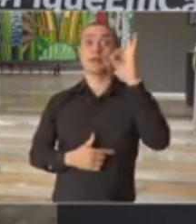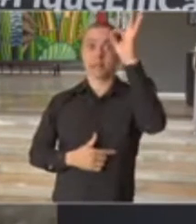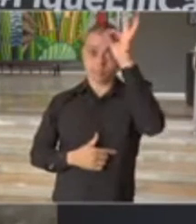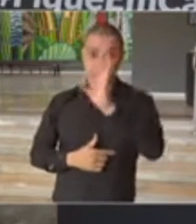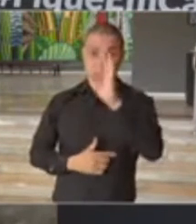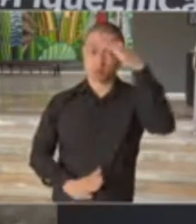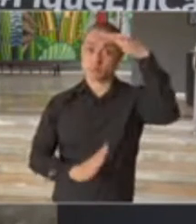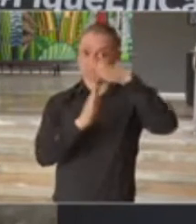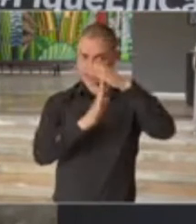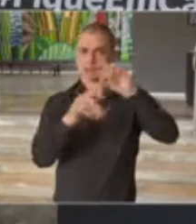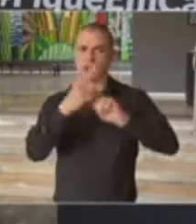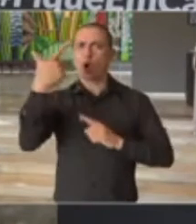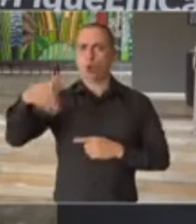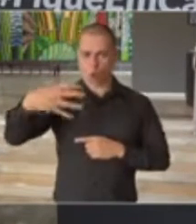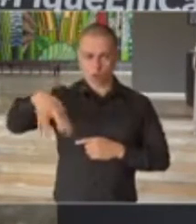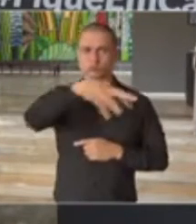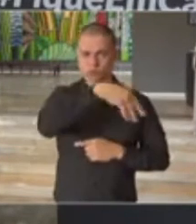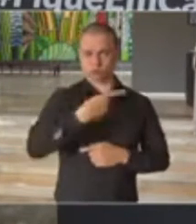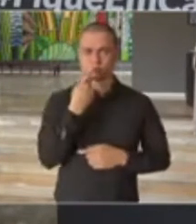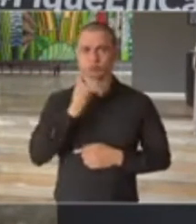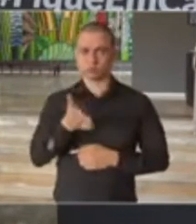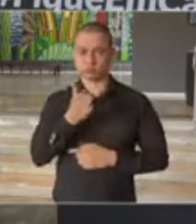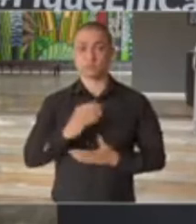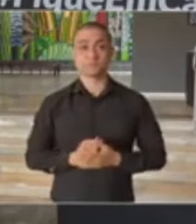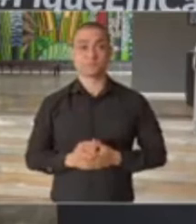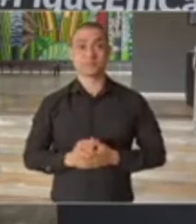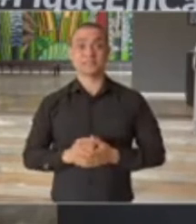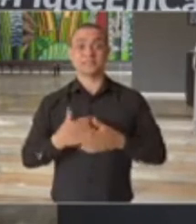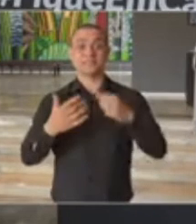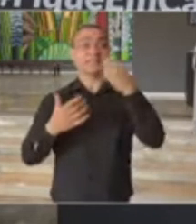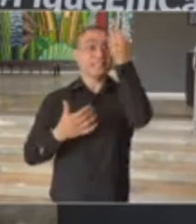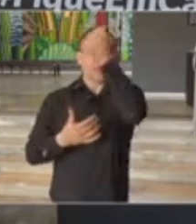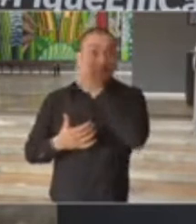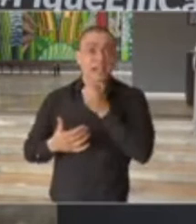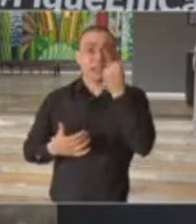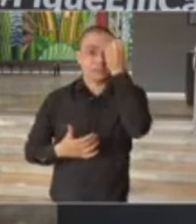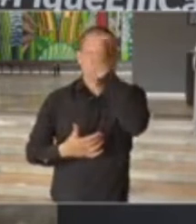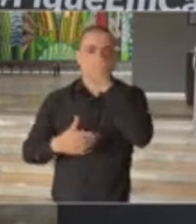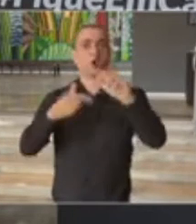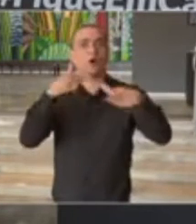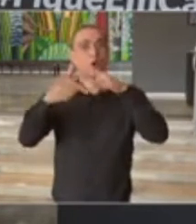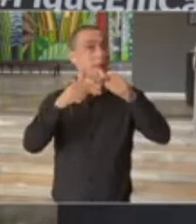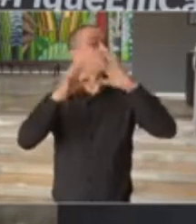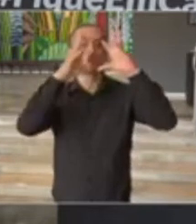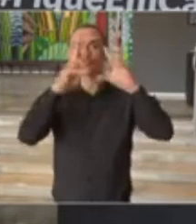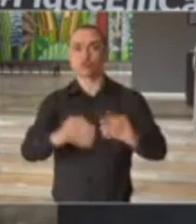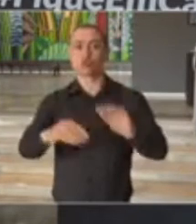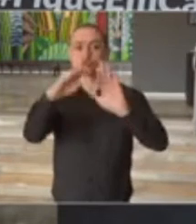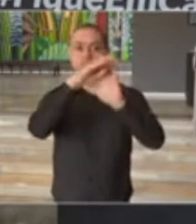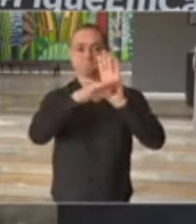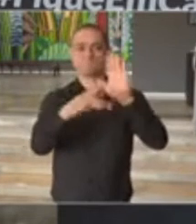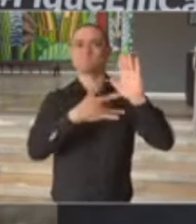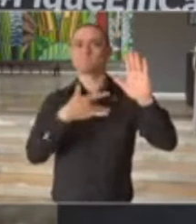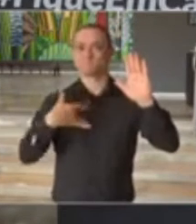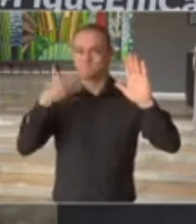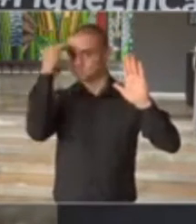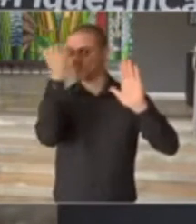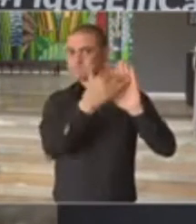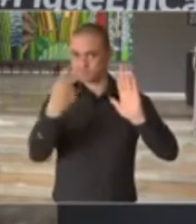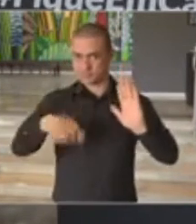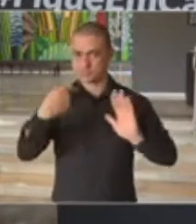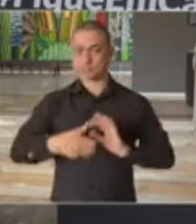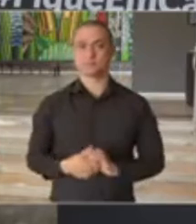esses e os demais setores que eu já mencionei, e 6 horas de funcionamento, todos com os protocolos implementados.